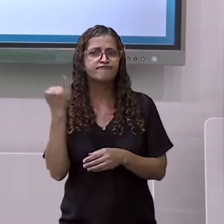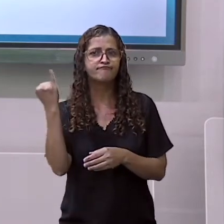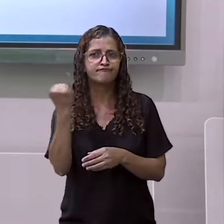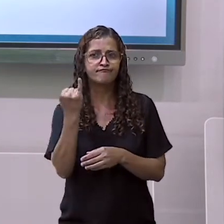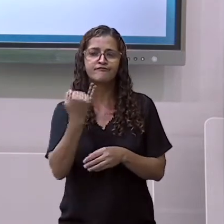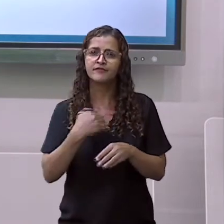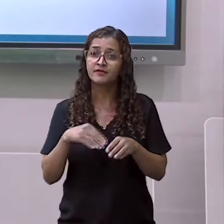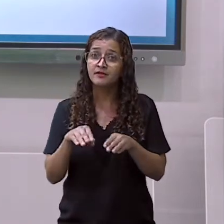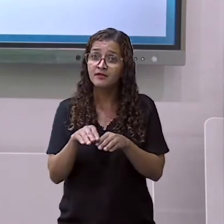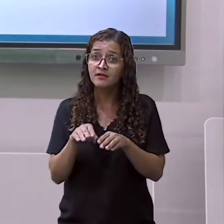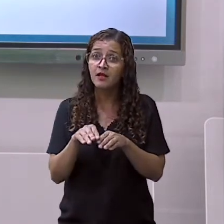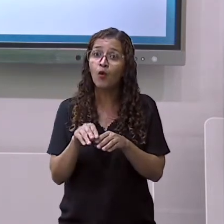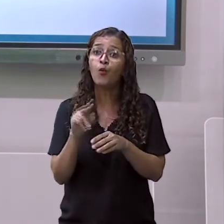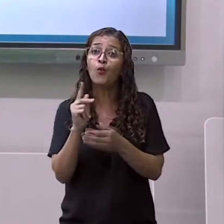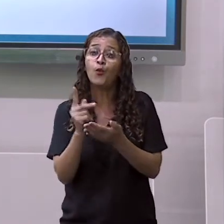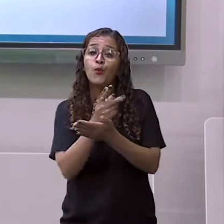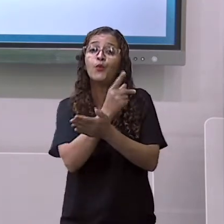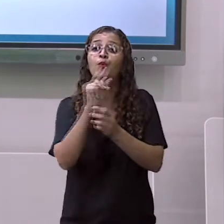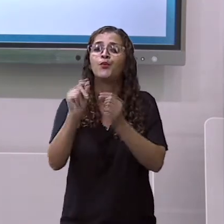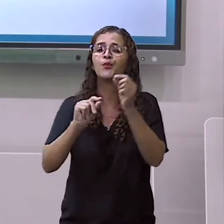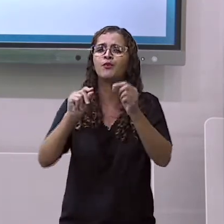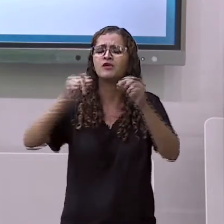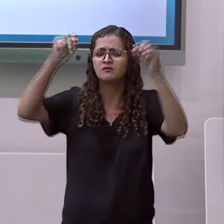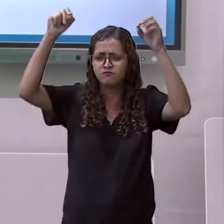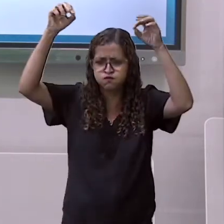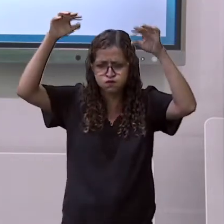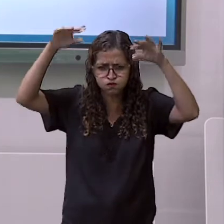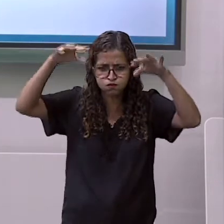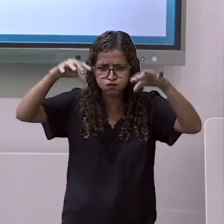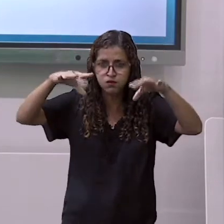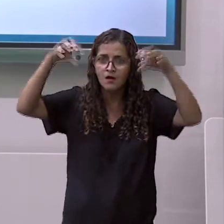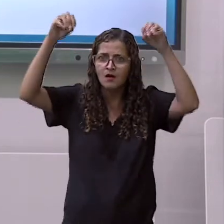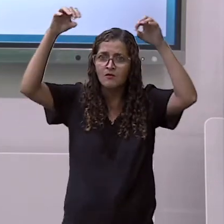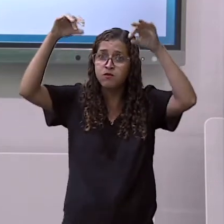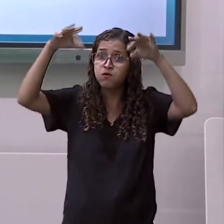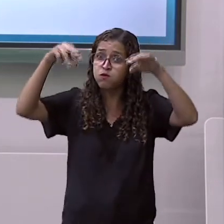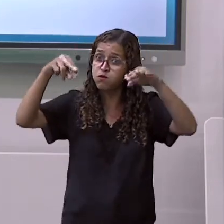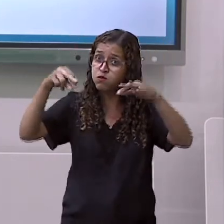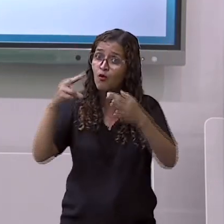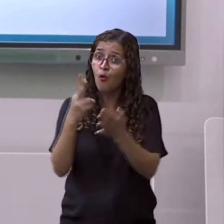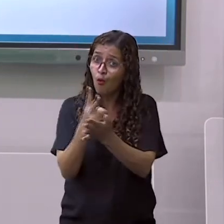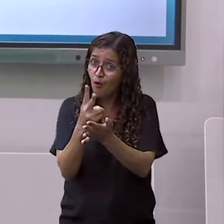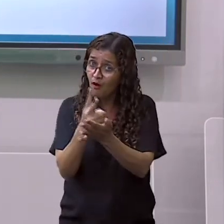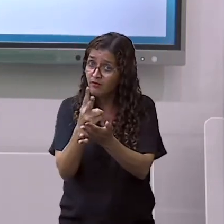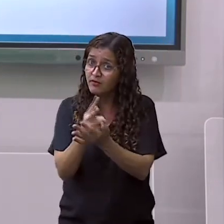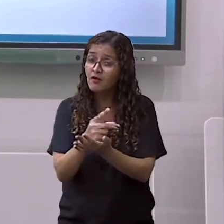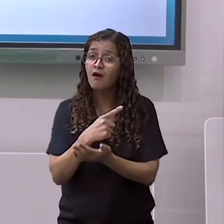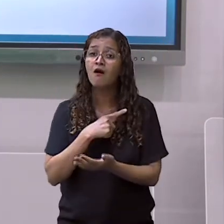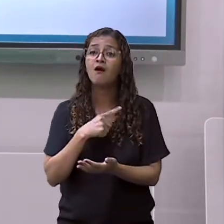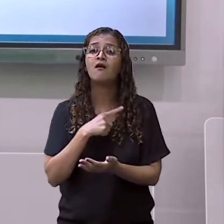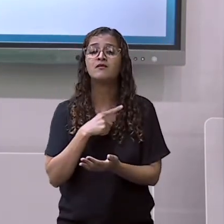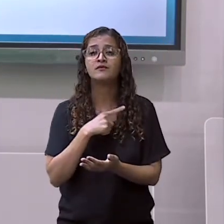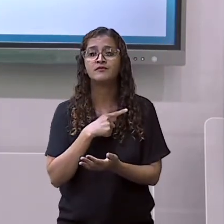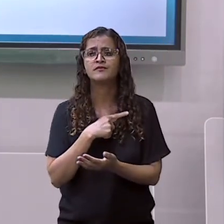mais frequente. Então, nós precisamos o quê? Nos agasalharmos mais. Nos protegermos